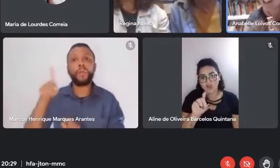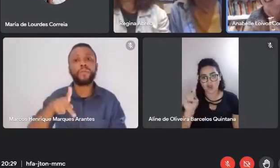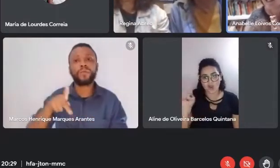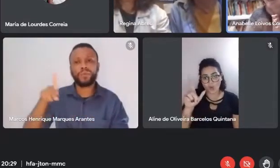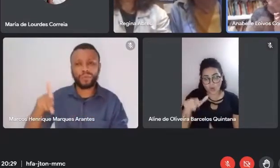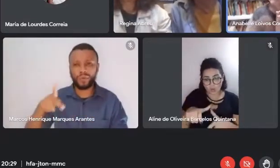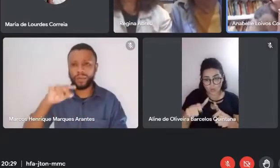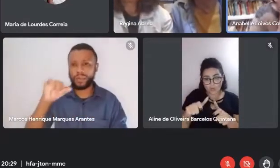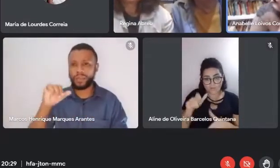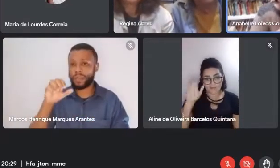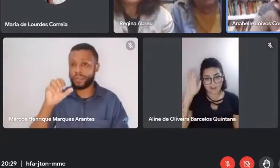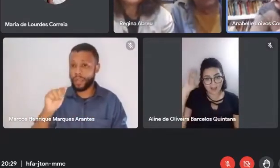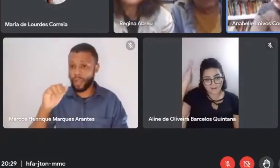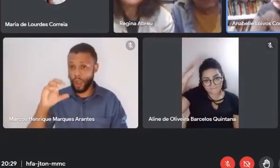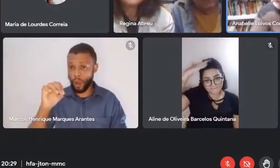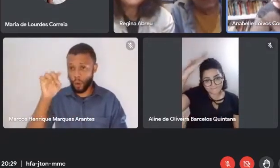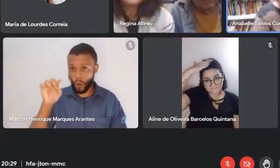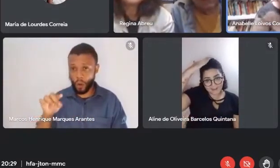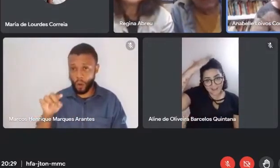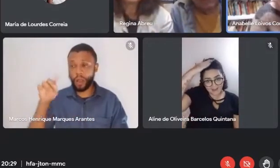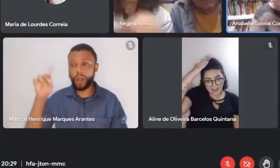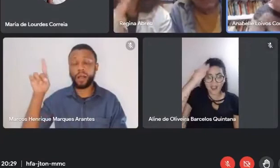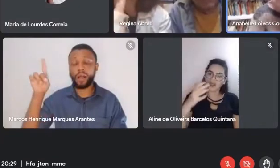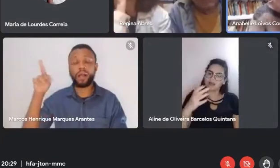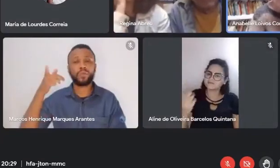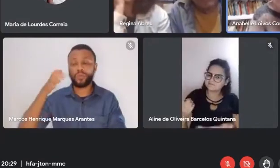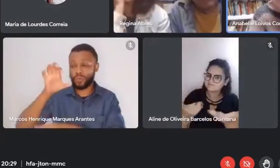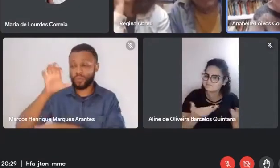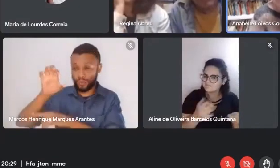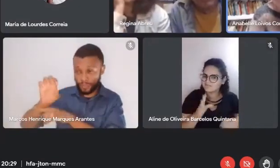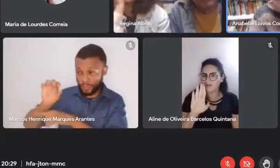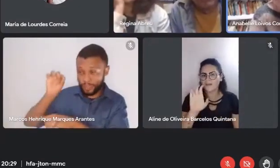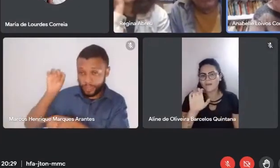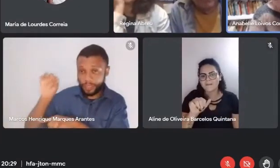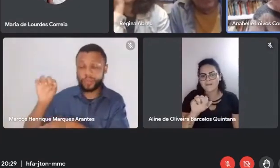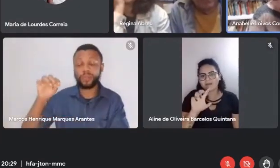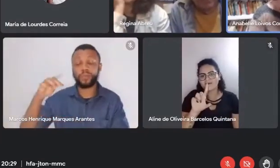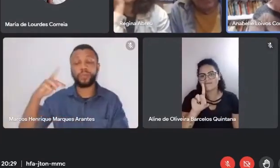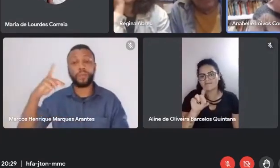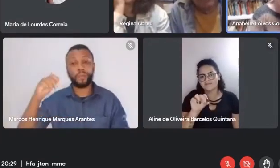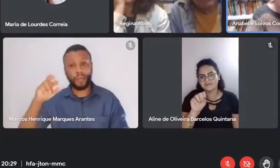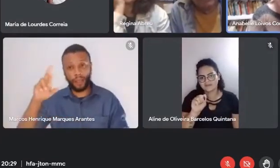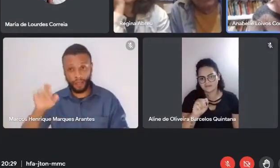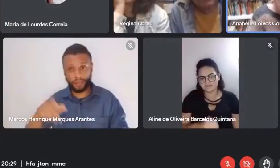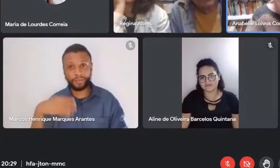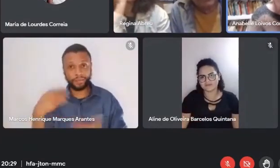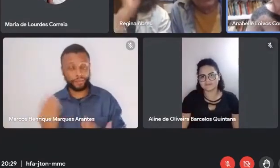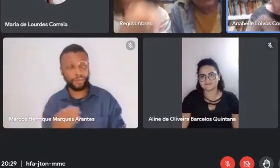também está por aqui. Davi, seja bem-vindo. Conversa com os nossos convidados, por favor.